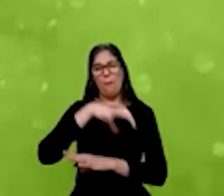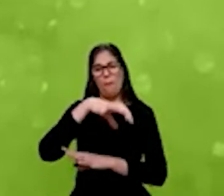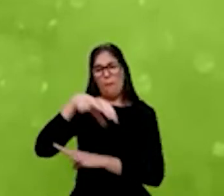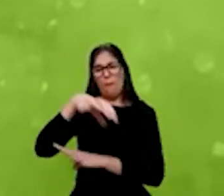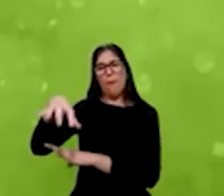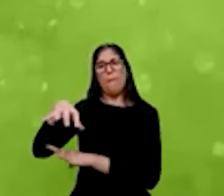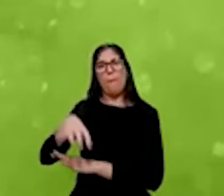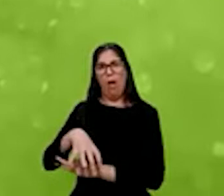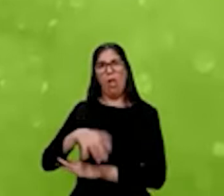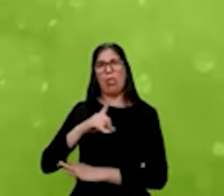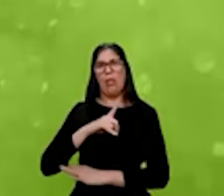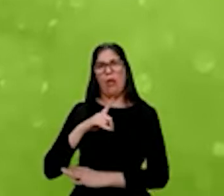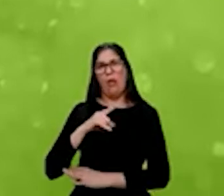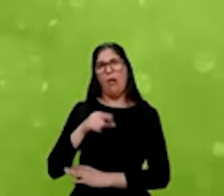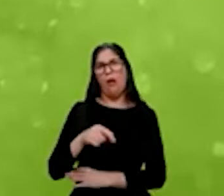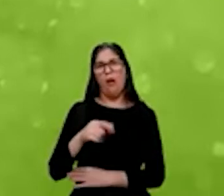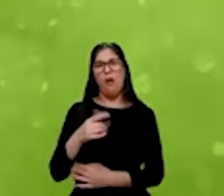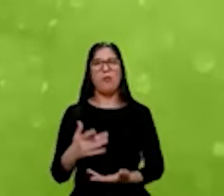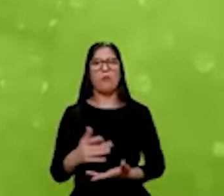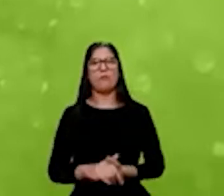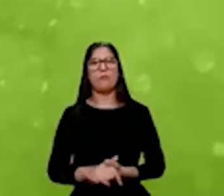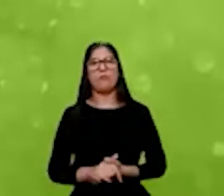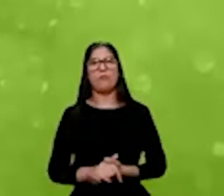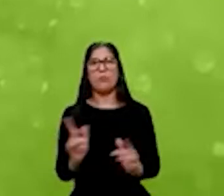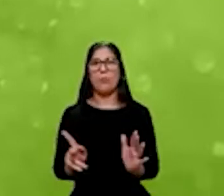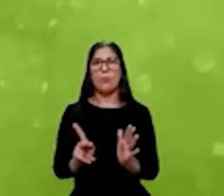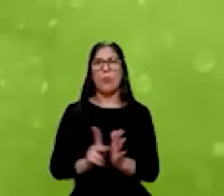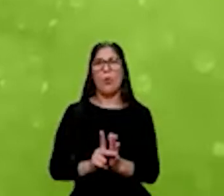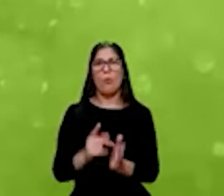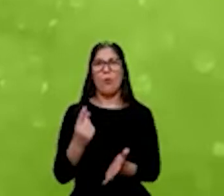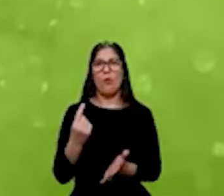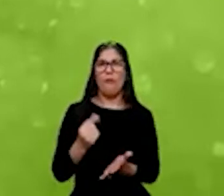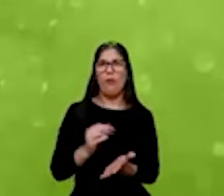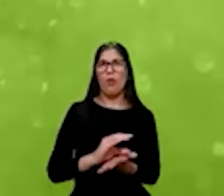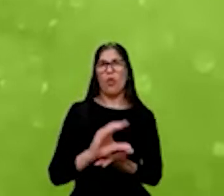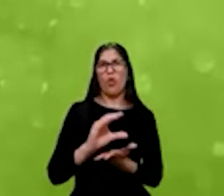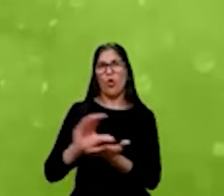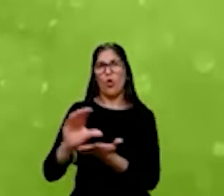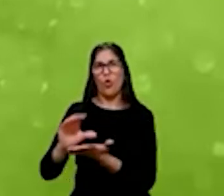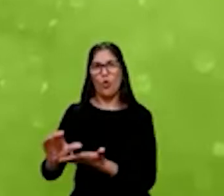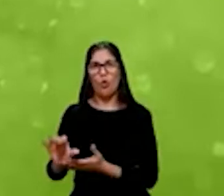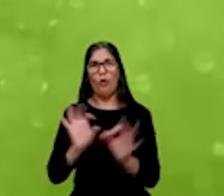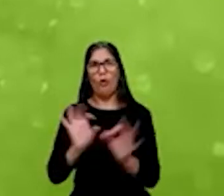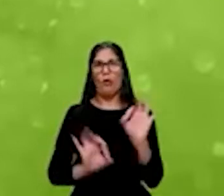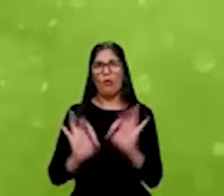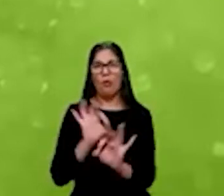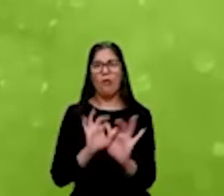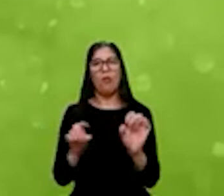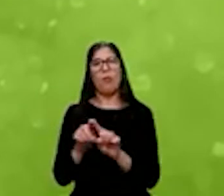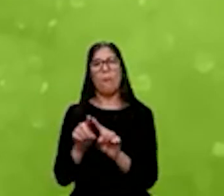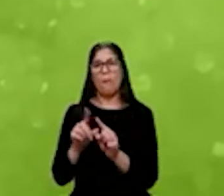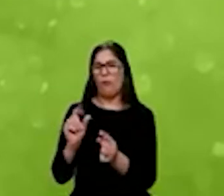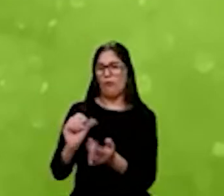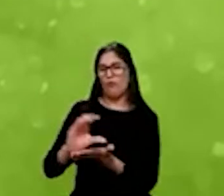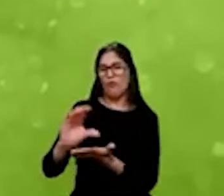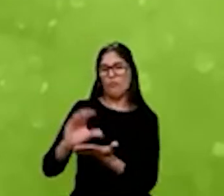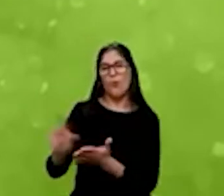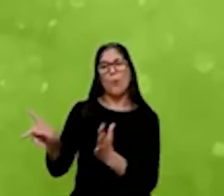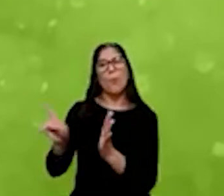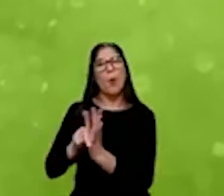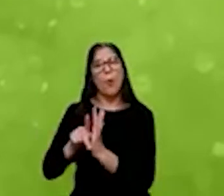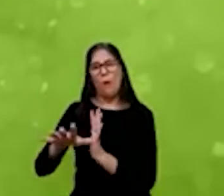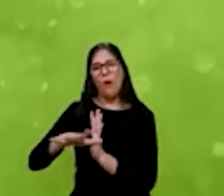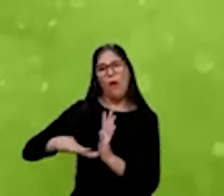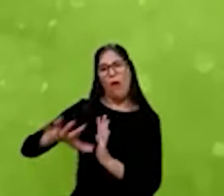fundo que destina recursos, destina investimentos somente para a região amazônica, por exemplo.